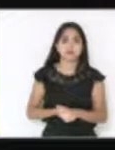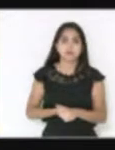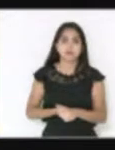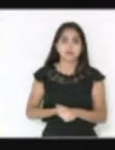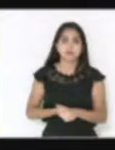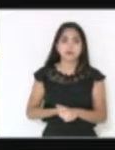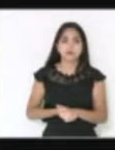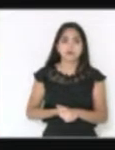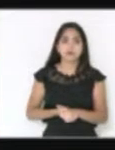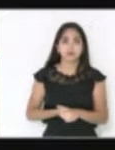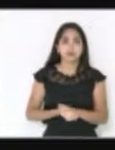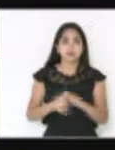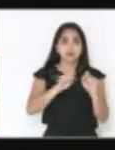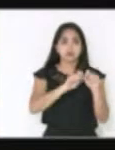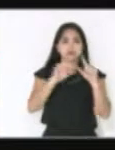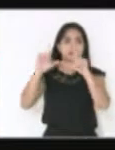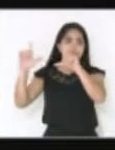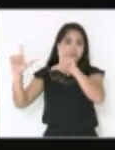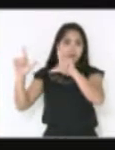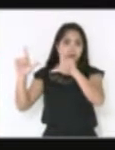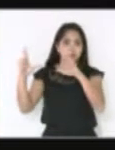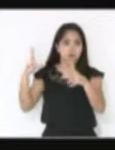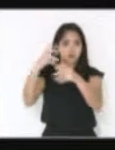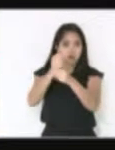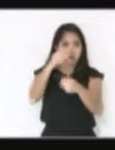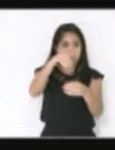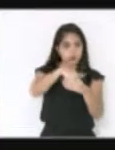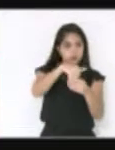Vamos abrir o painel para conferir os votos.